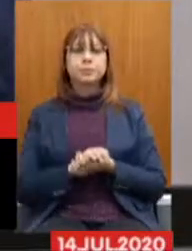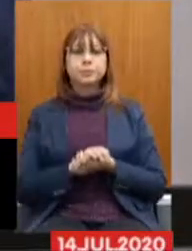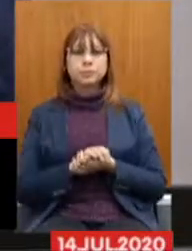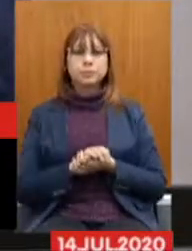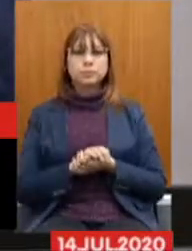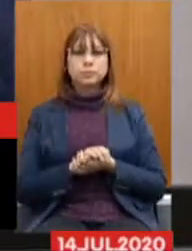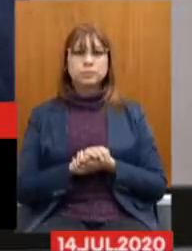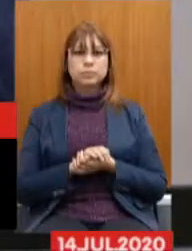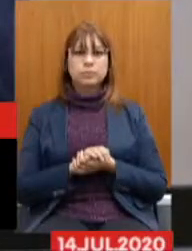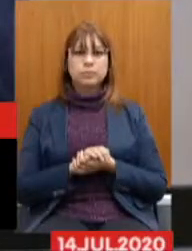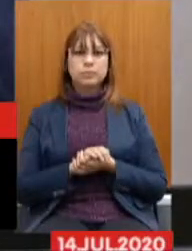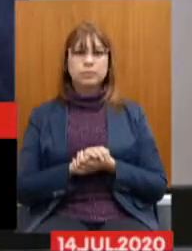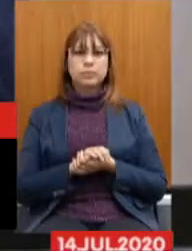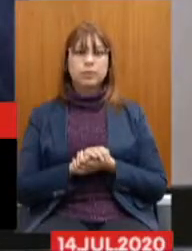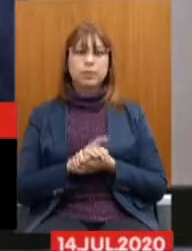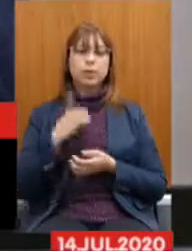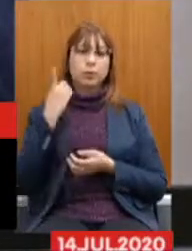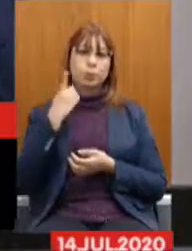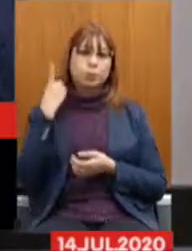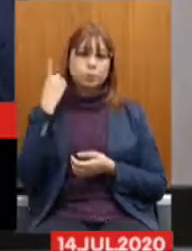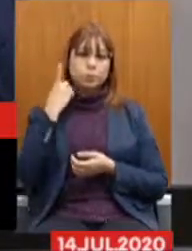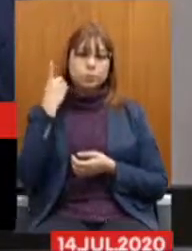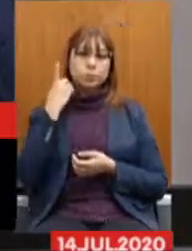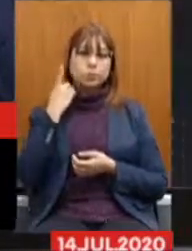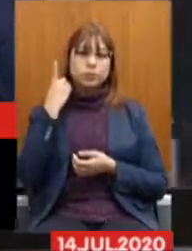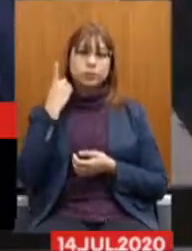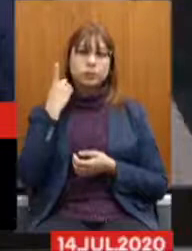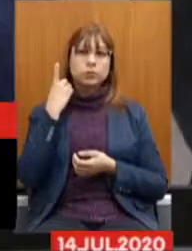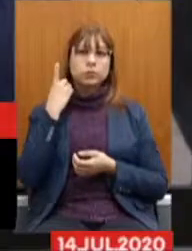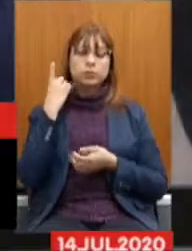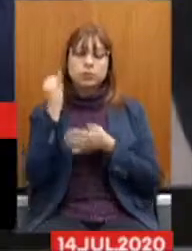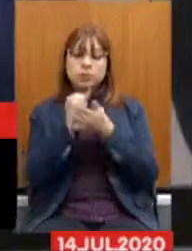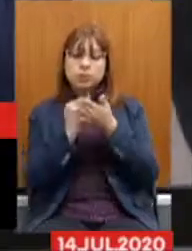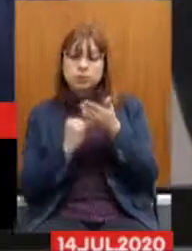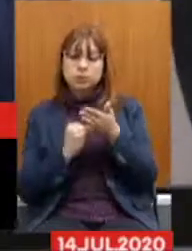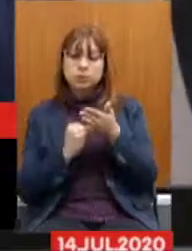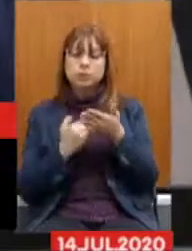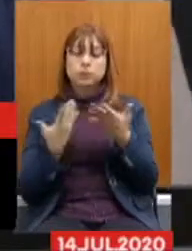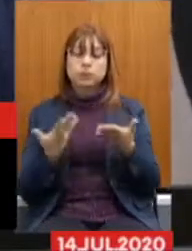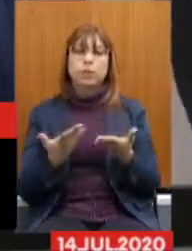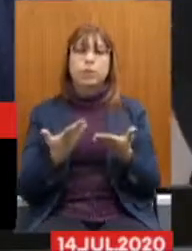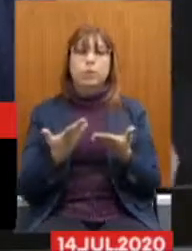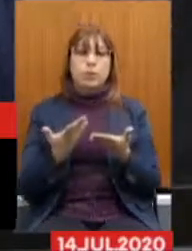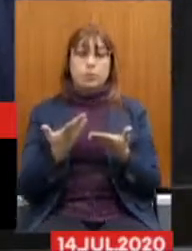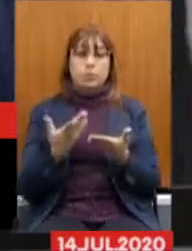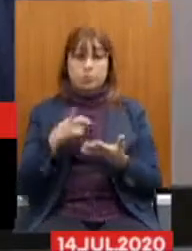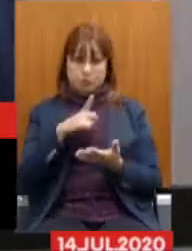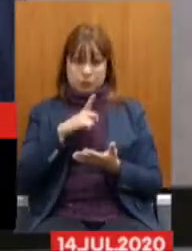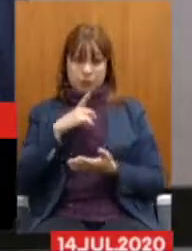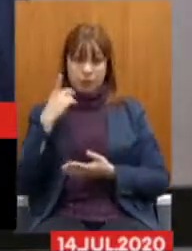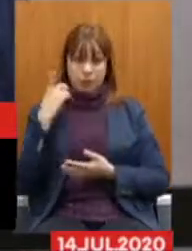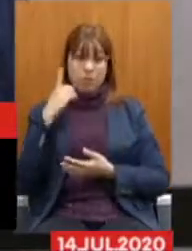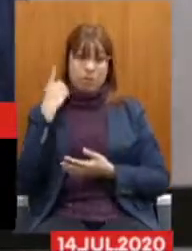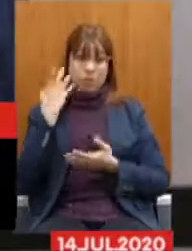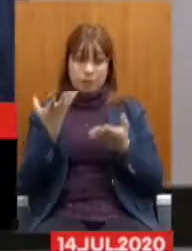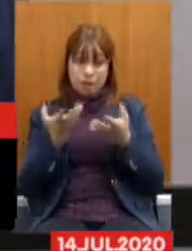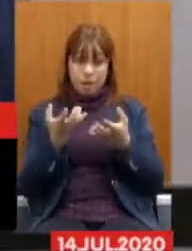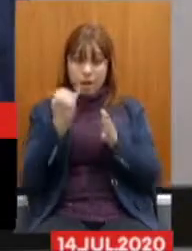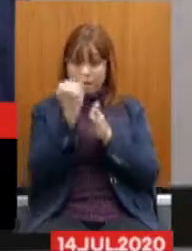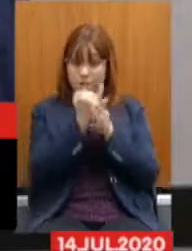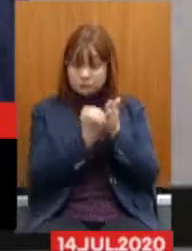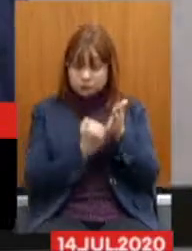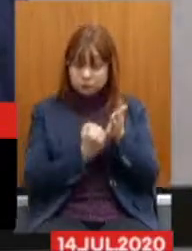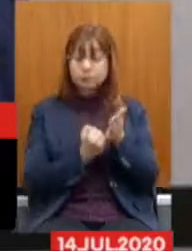de deputados inscritos. Então, os deputados que queiram fazer as suas inscrições